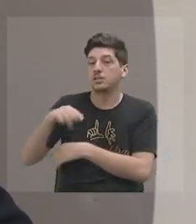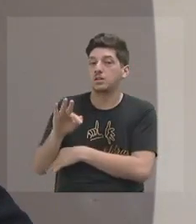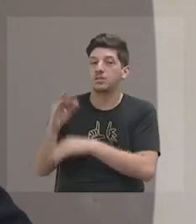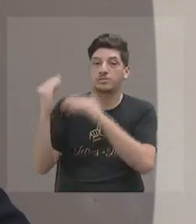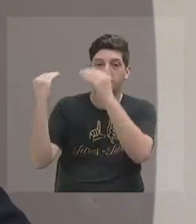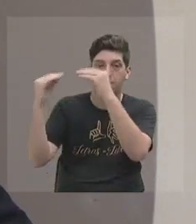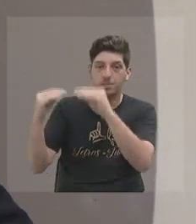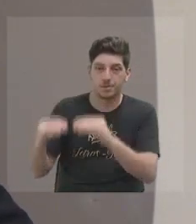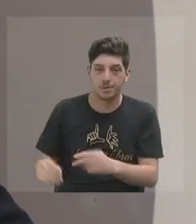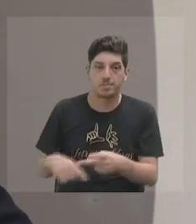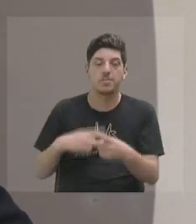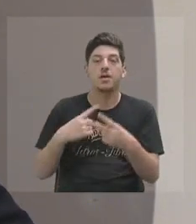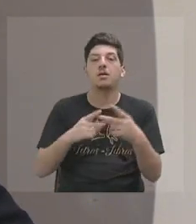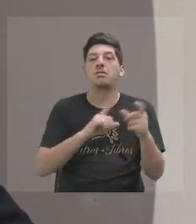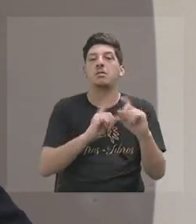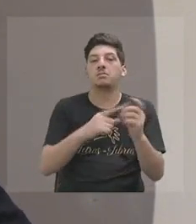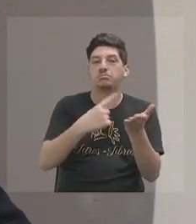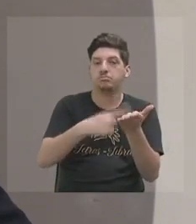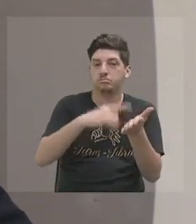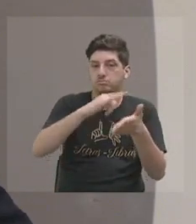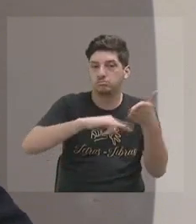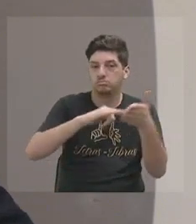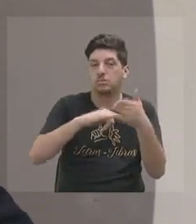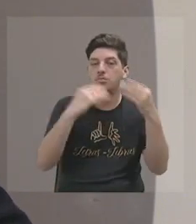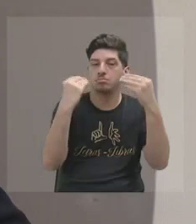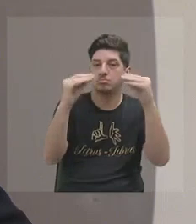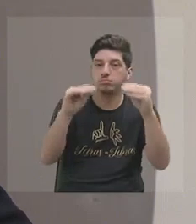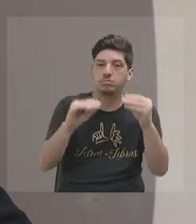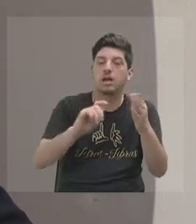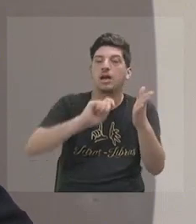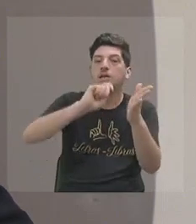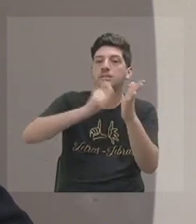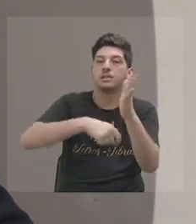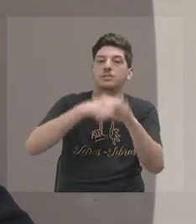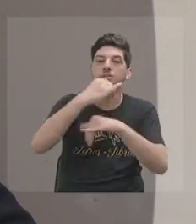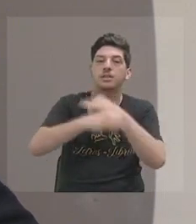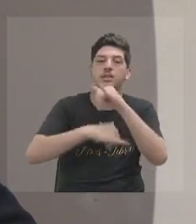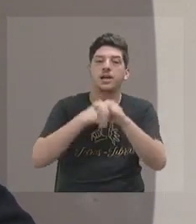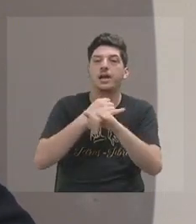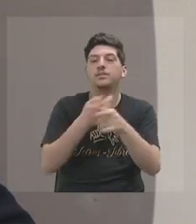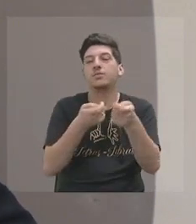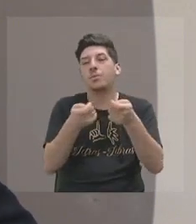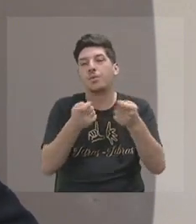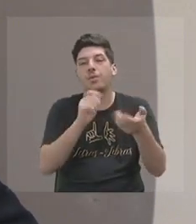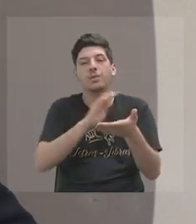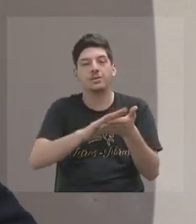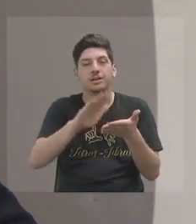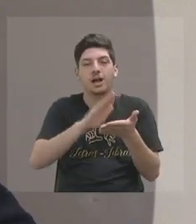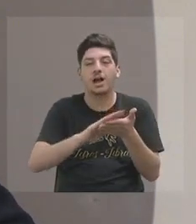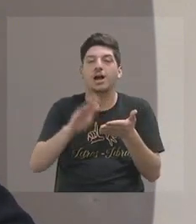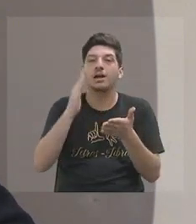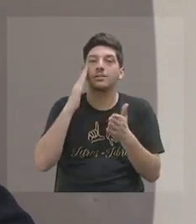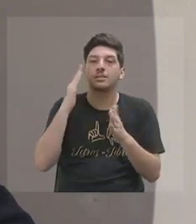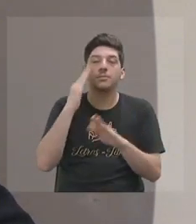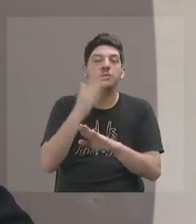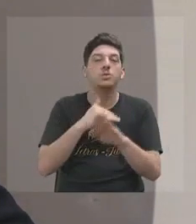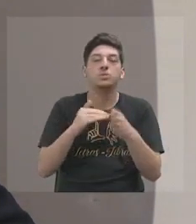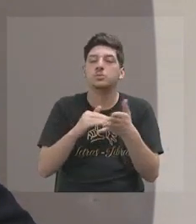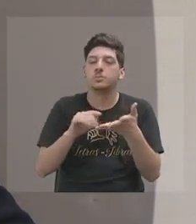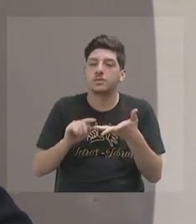auditorias, assinar digitalmente, fazer o controle das despesas. Então, tudo está